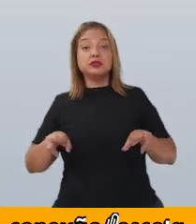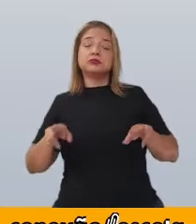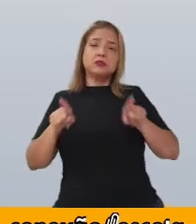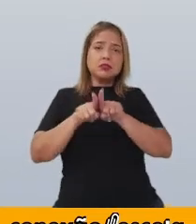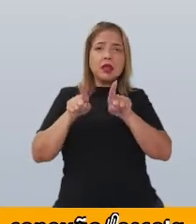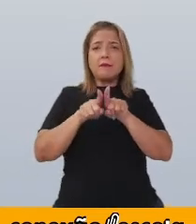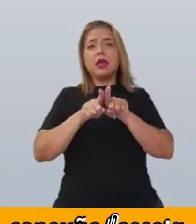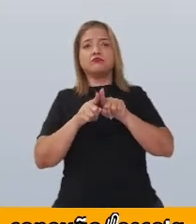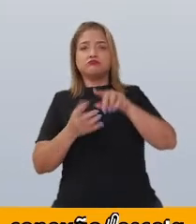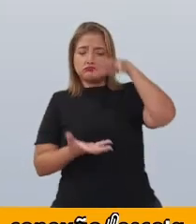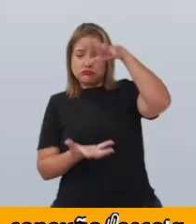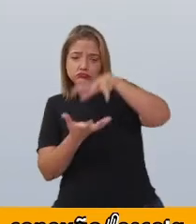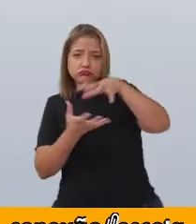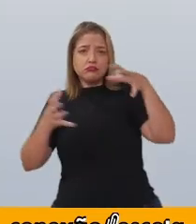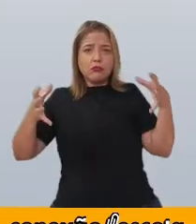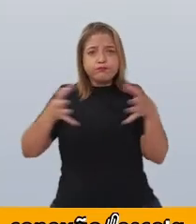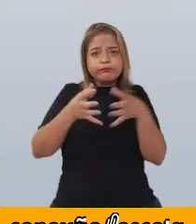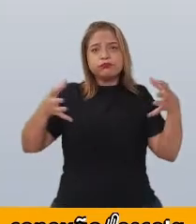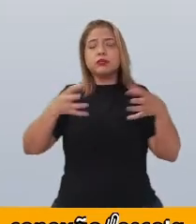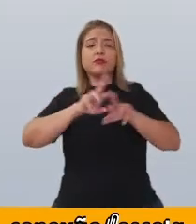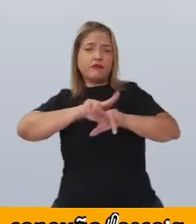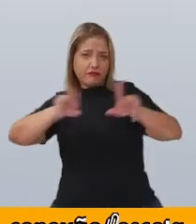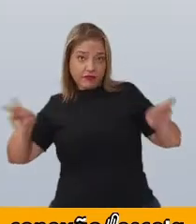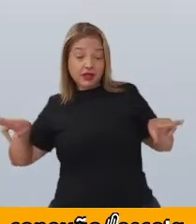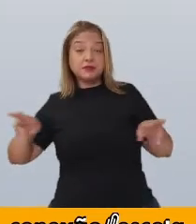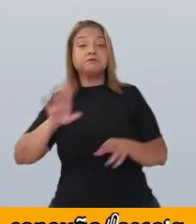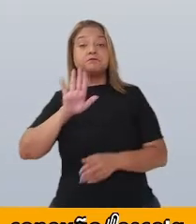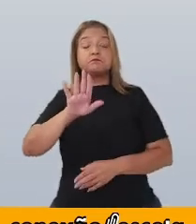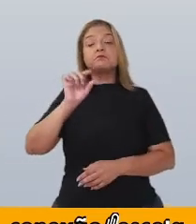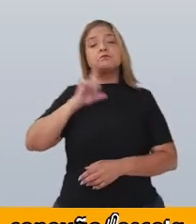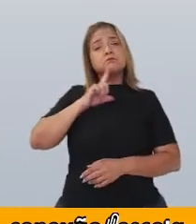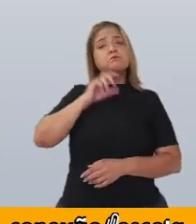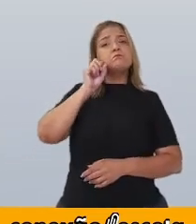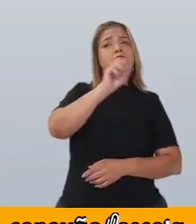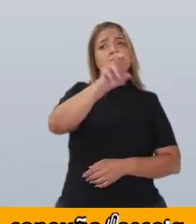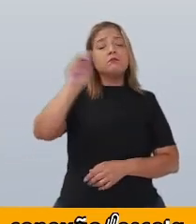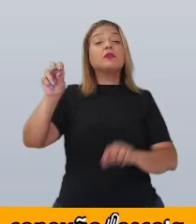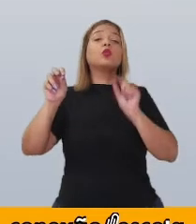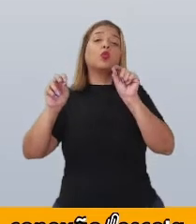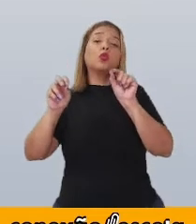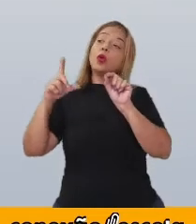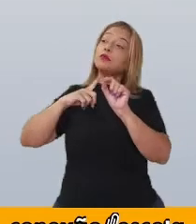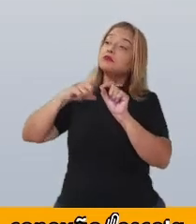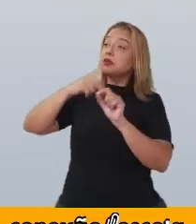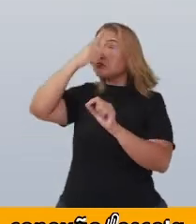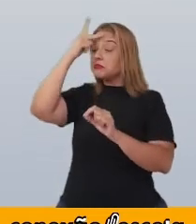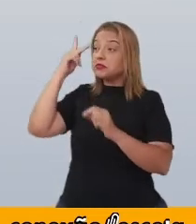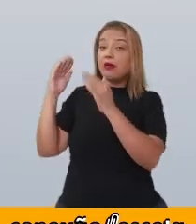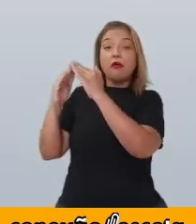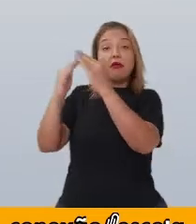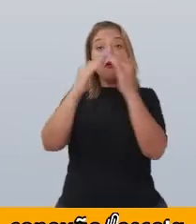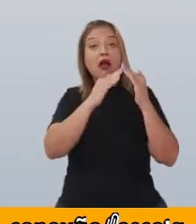Geralmente, as formas estão presentes em todos os objetos que nos cercam.